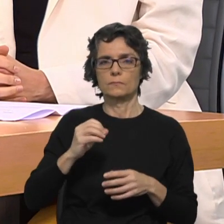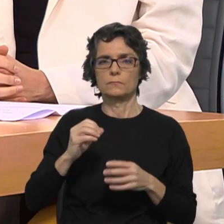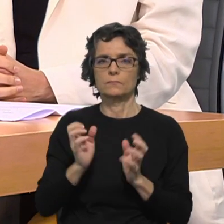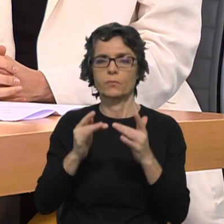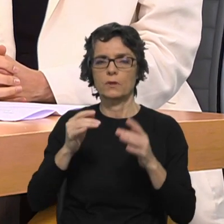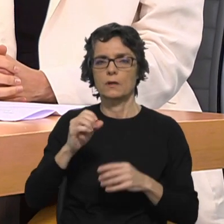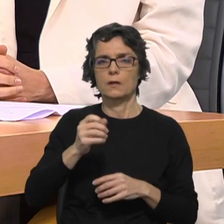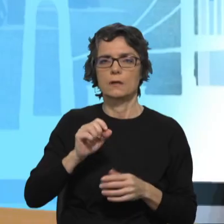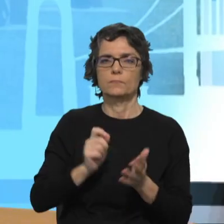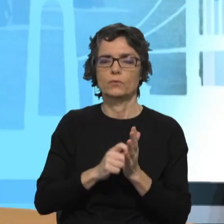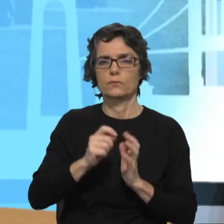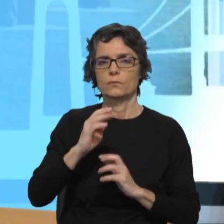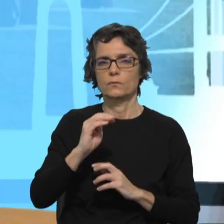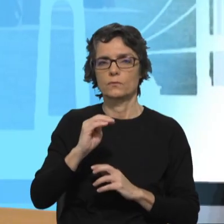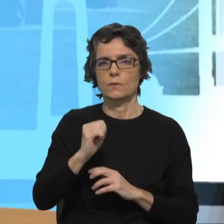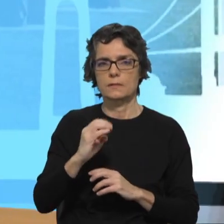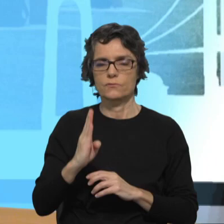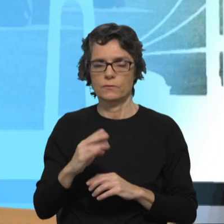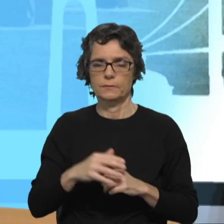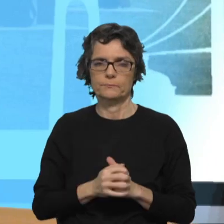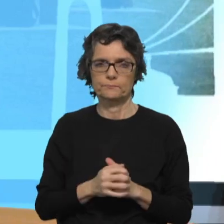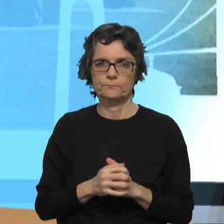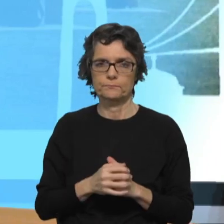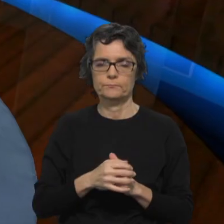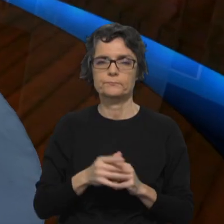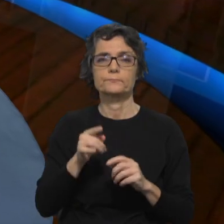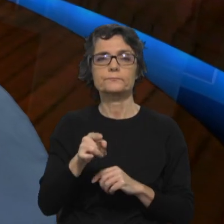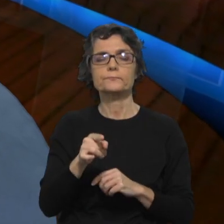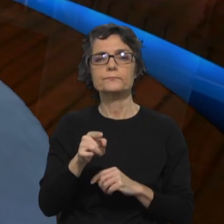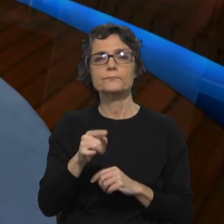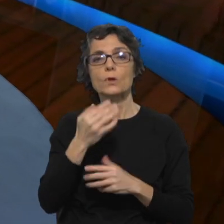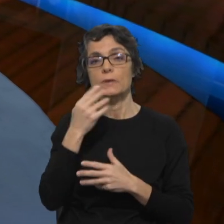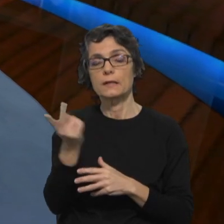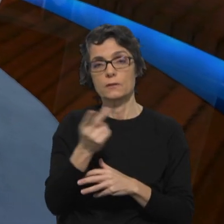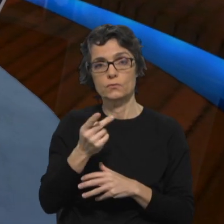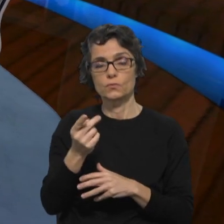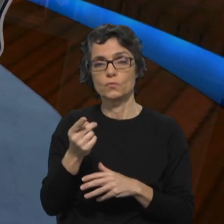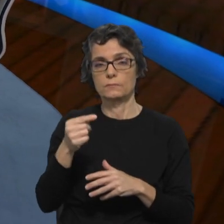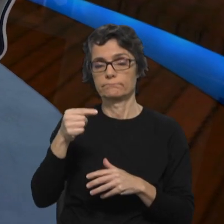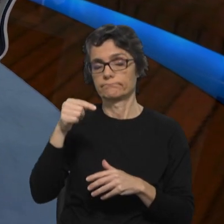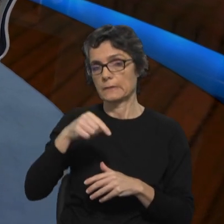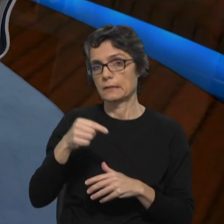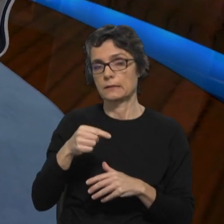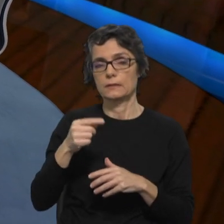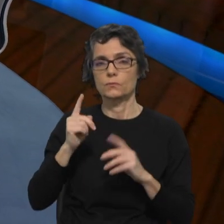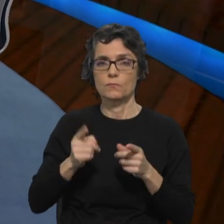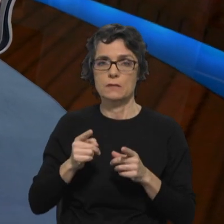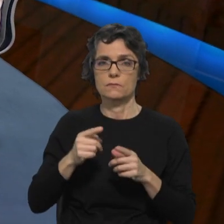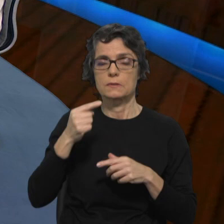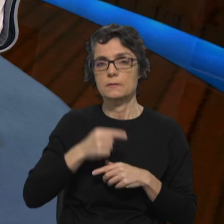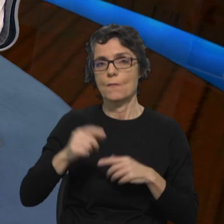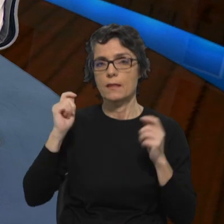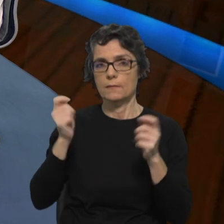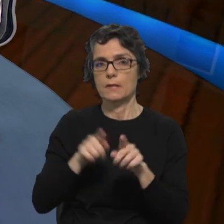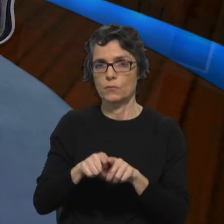tarde. Obrigado por estarem no programa Eclésia, de facto, no início das semanas de campanha. Na vossa opinião, Inês,